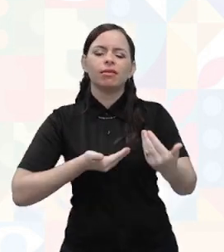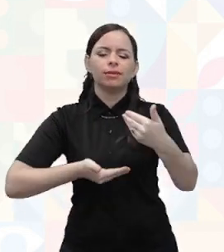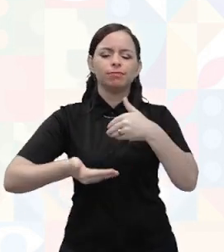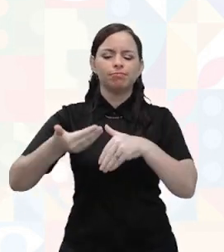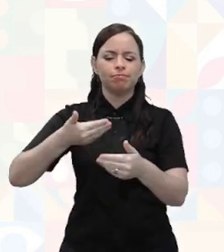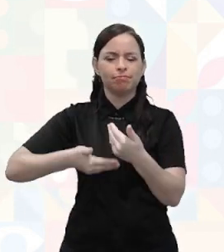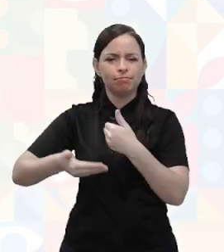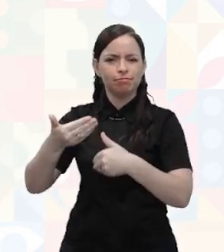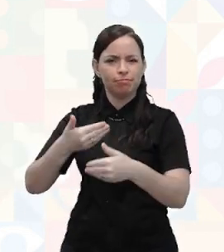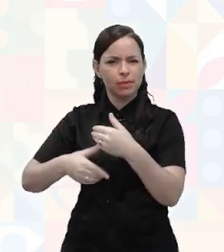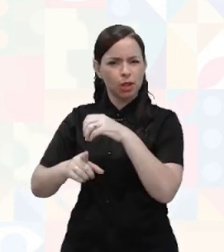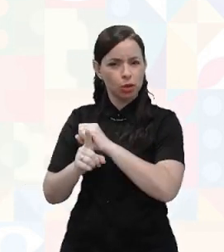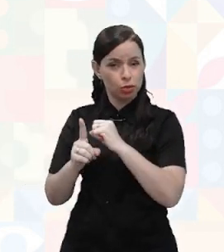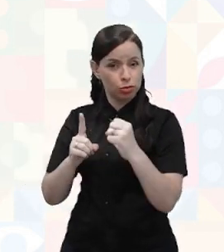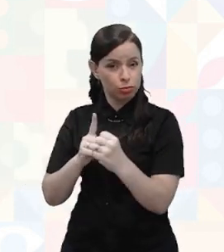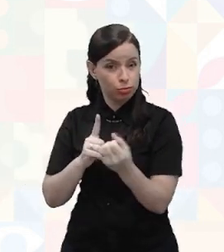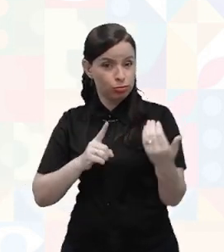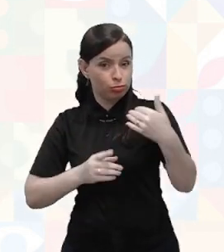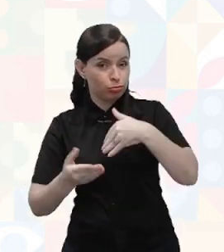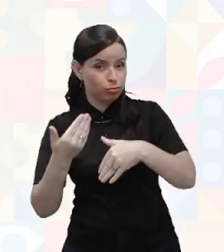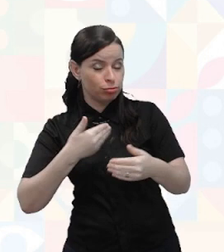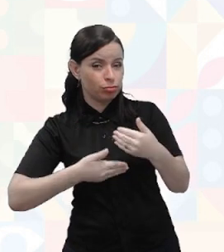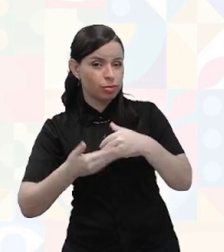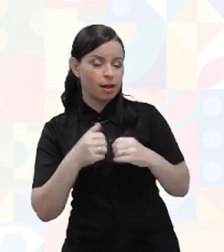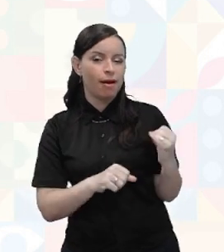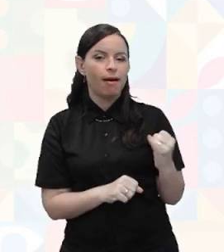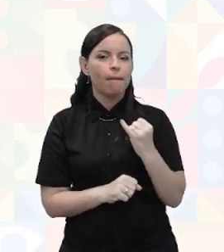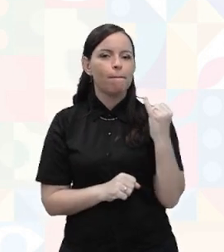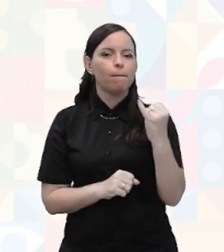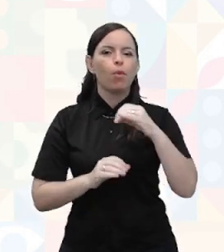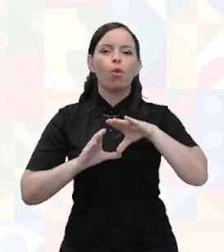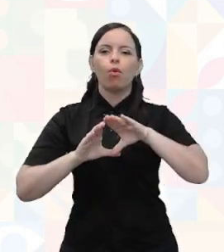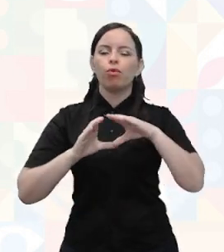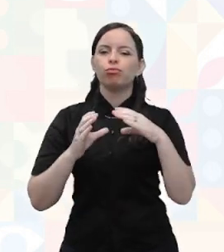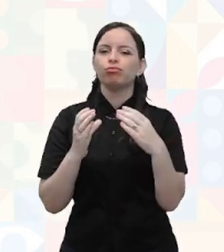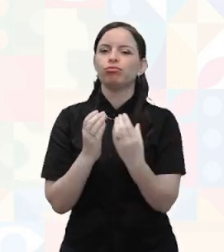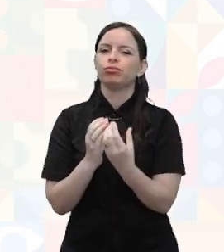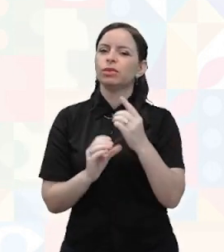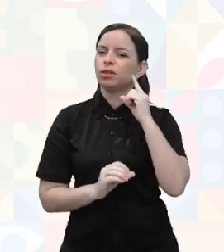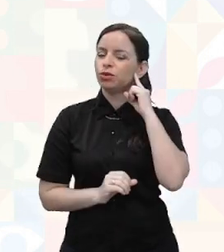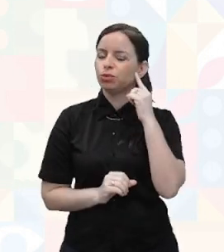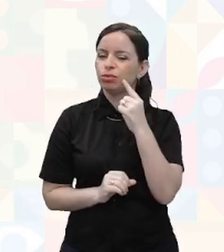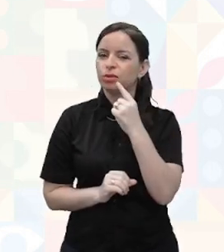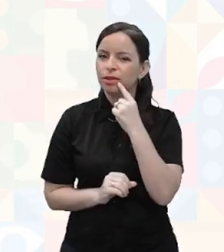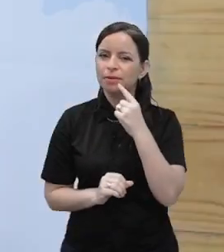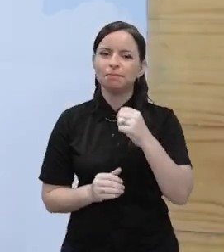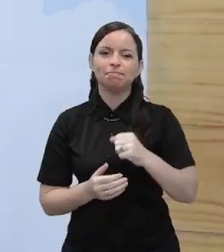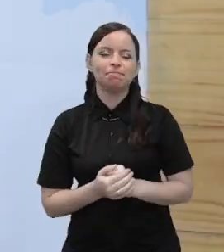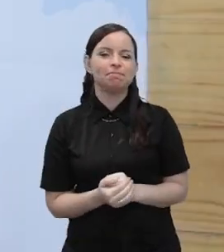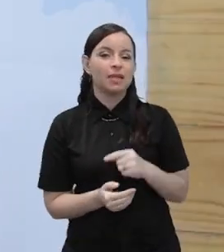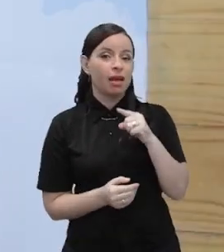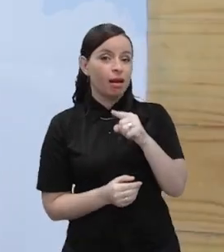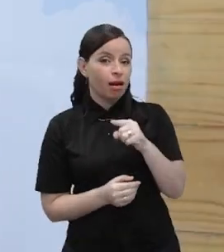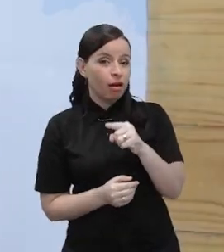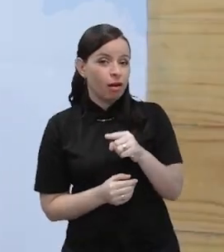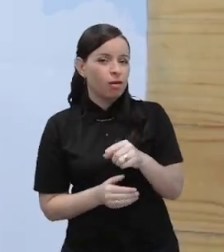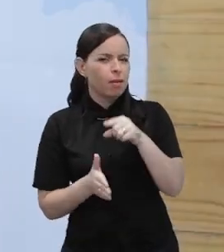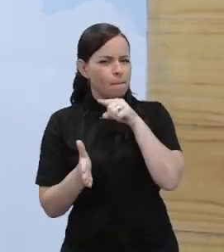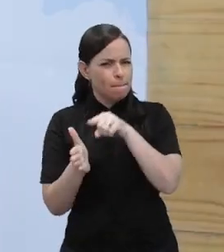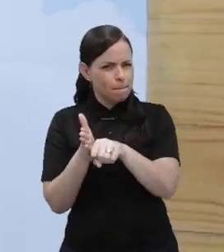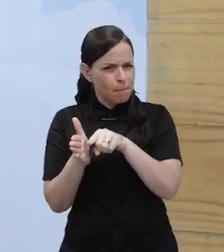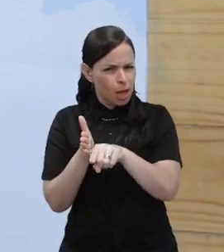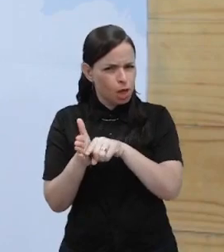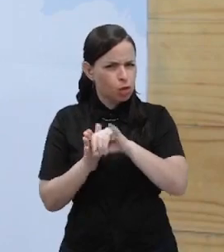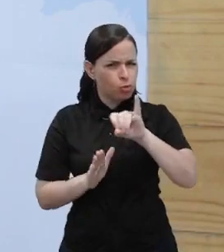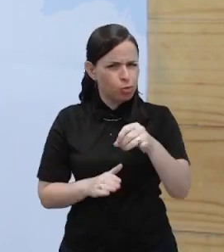socialmente e a importância das comunidades surdas. Você já teve a oportunidade de pesquisar um pouquinho